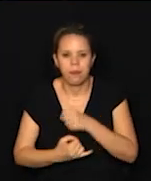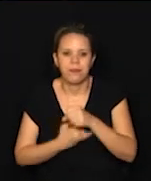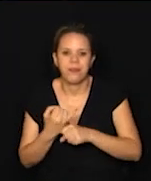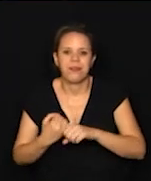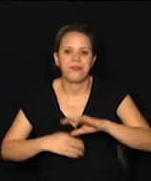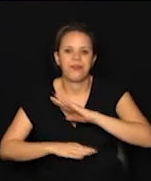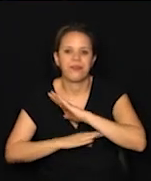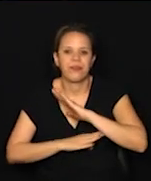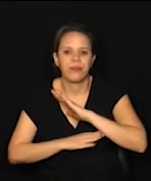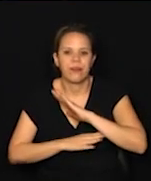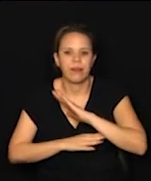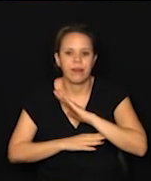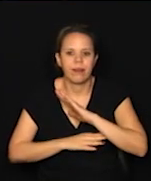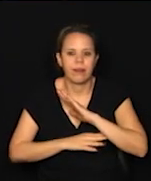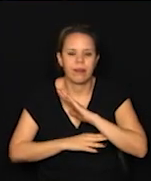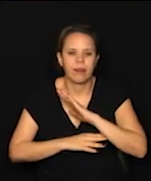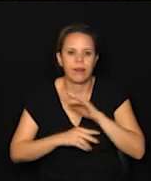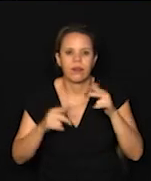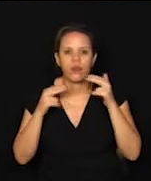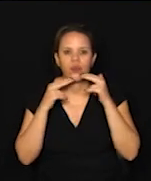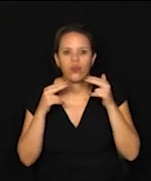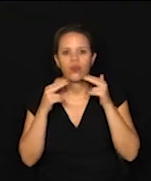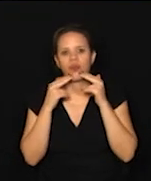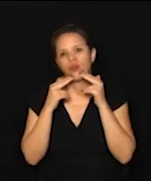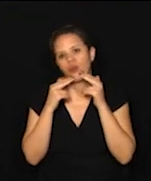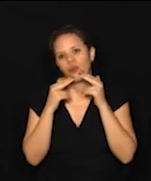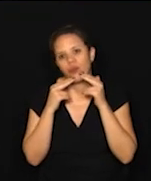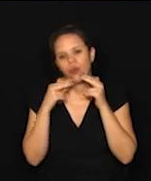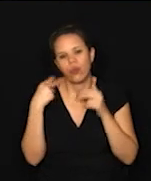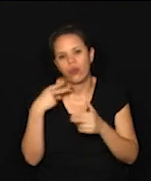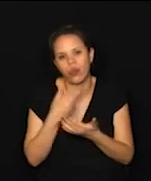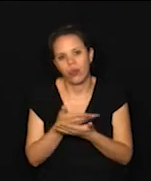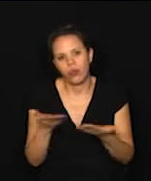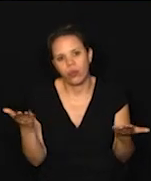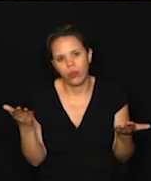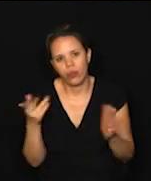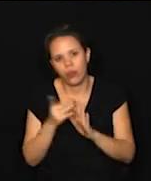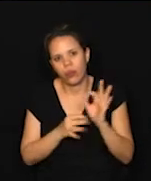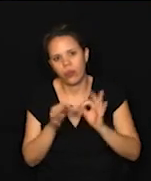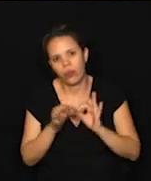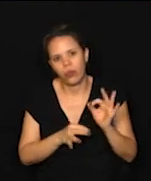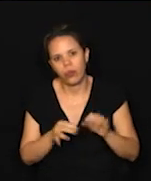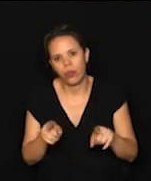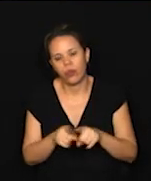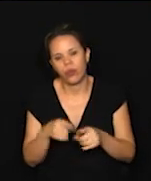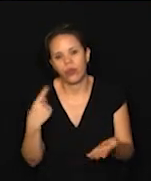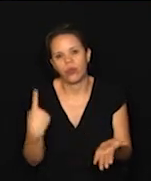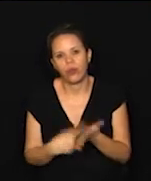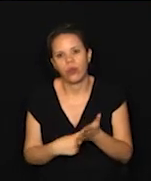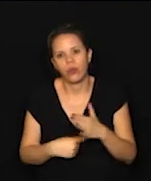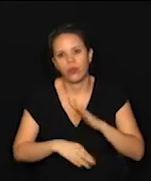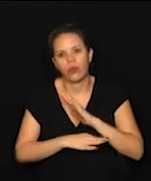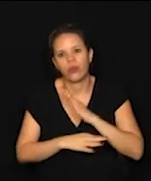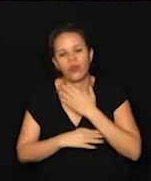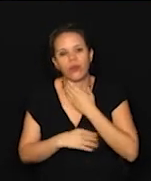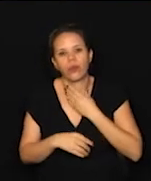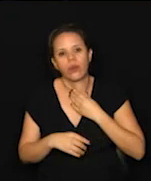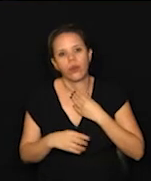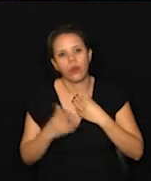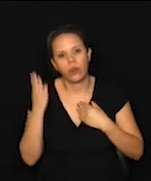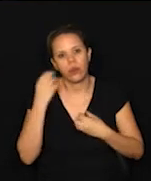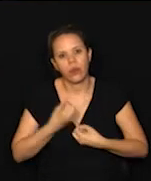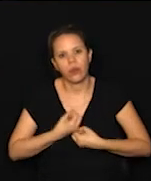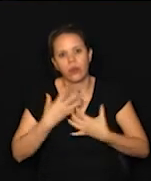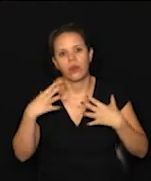Legislativo em relação às notícias dos vereadores, os projetos, a agenda da Câmara. Para você ficar muito bem